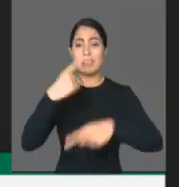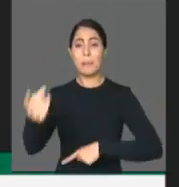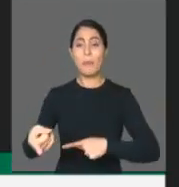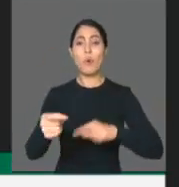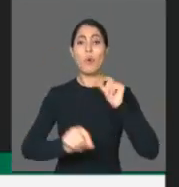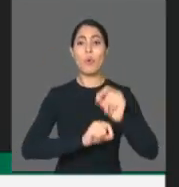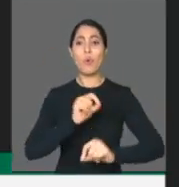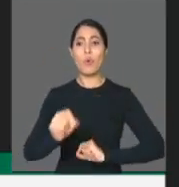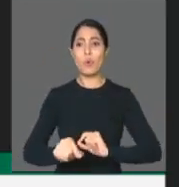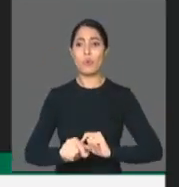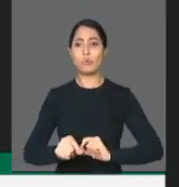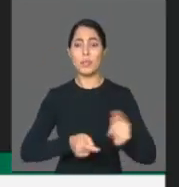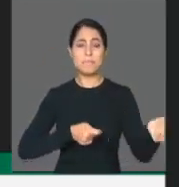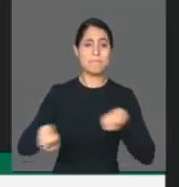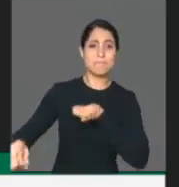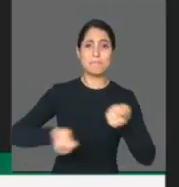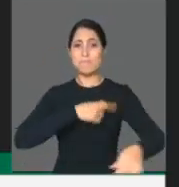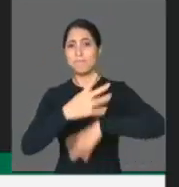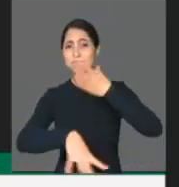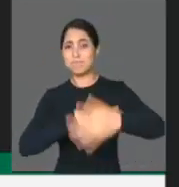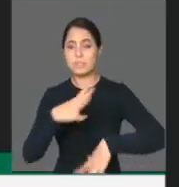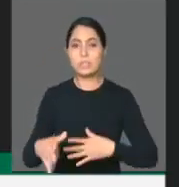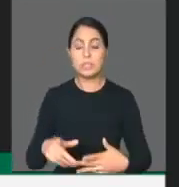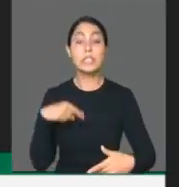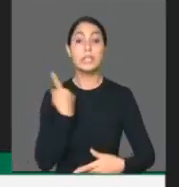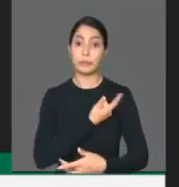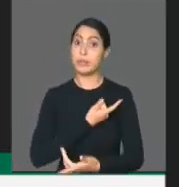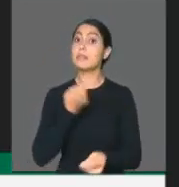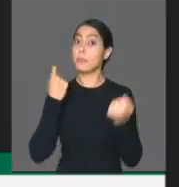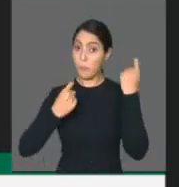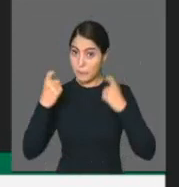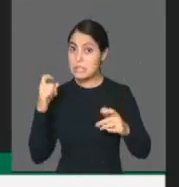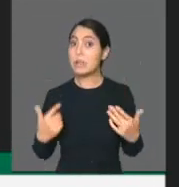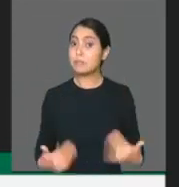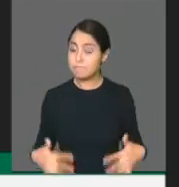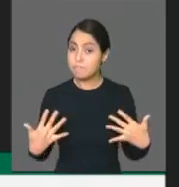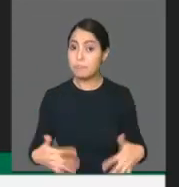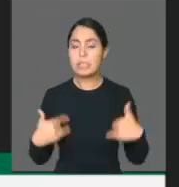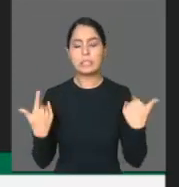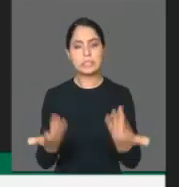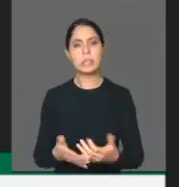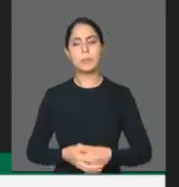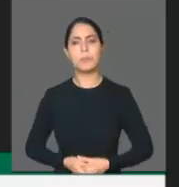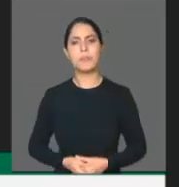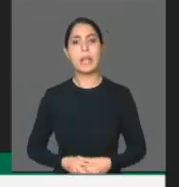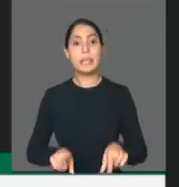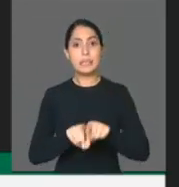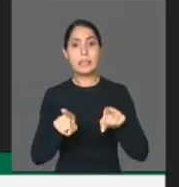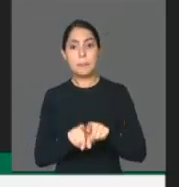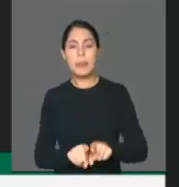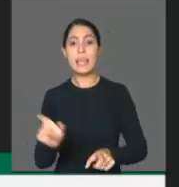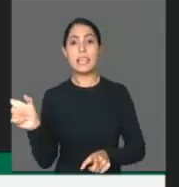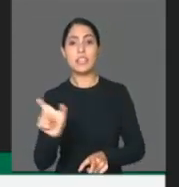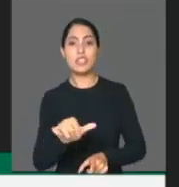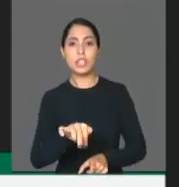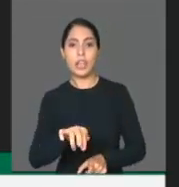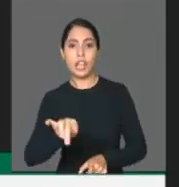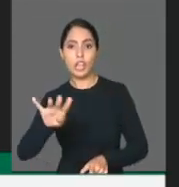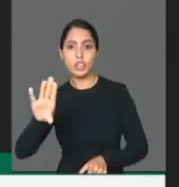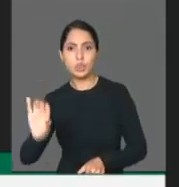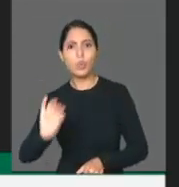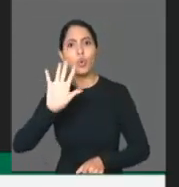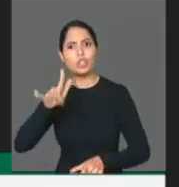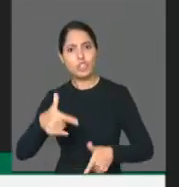como algo incontrolável e esse era o nosso receio. E a Associação Nacional dos Biro de Crédito já fez a